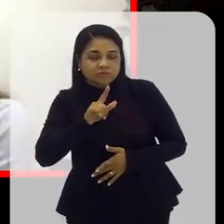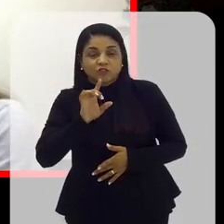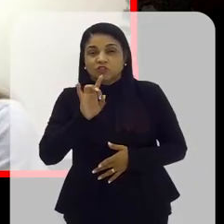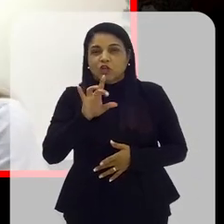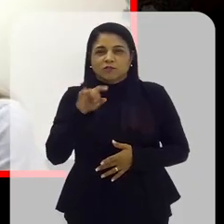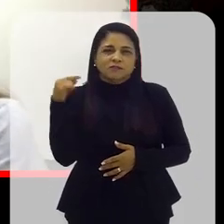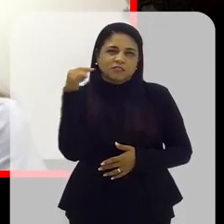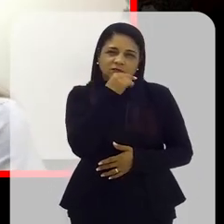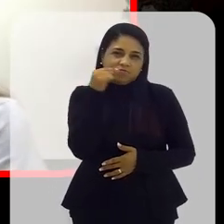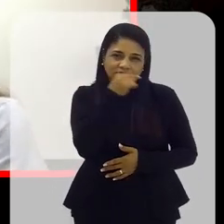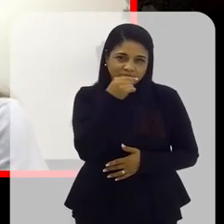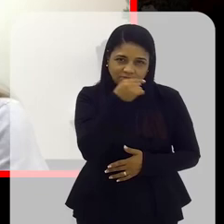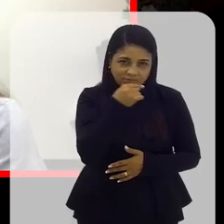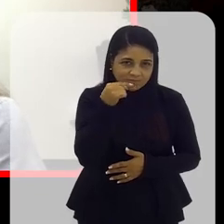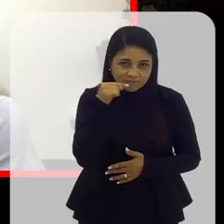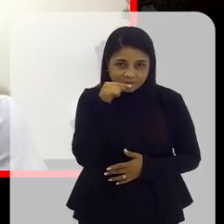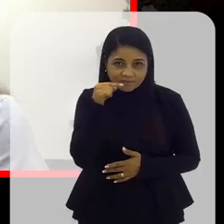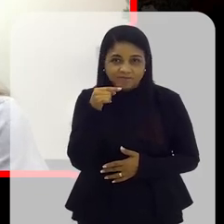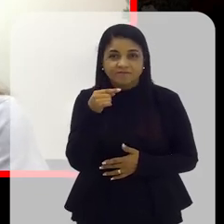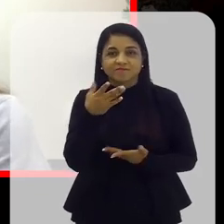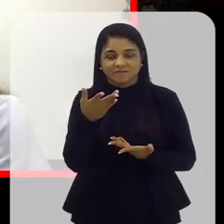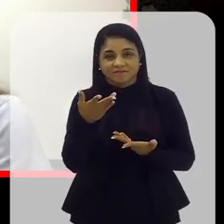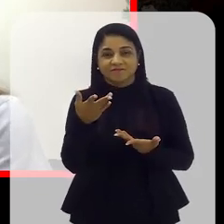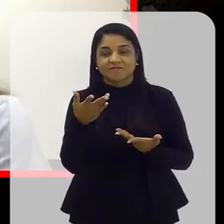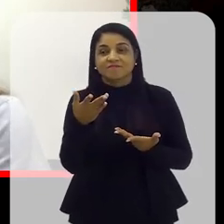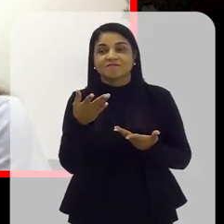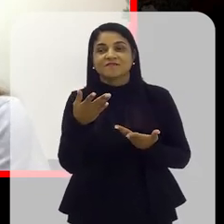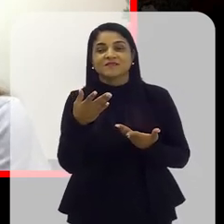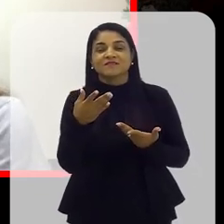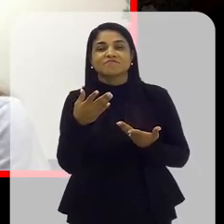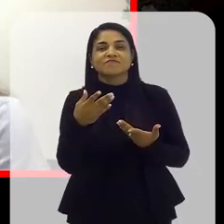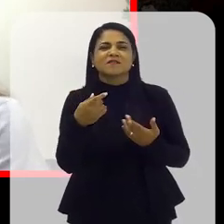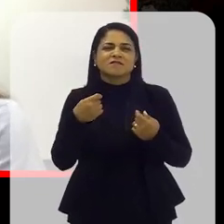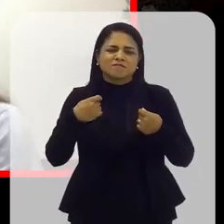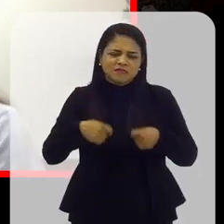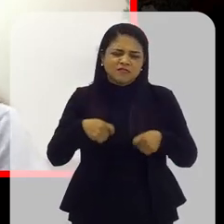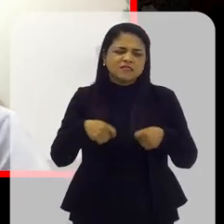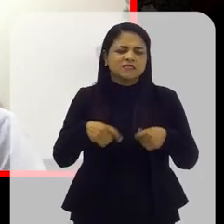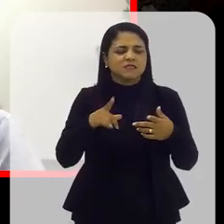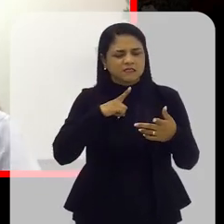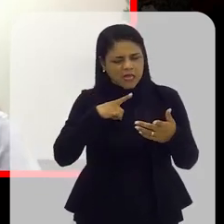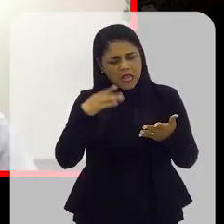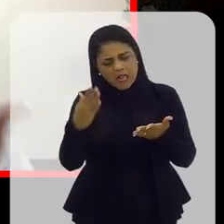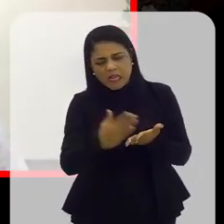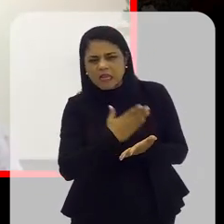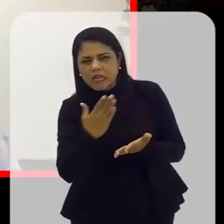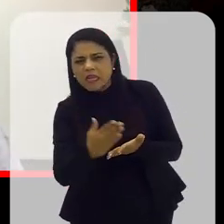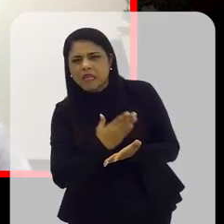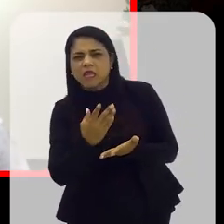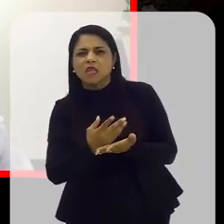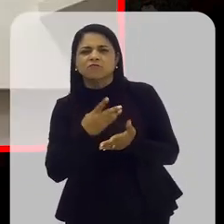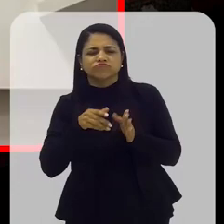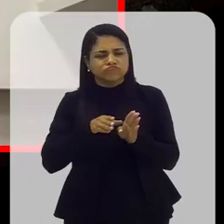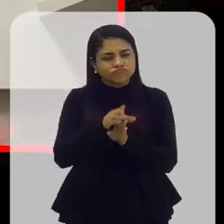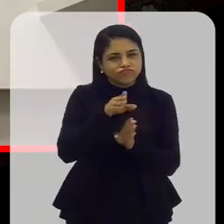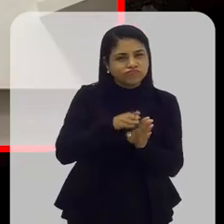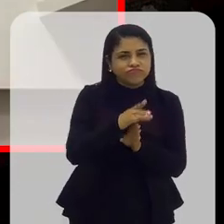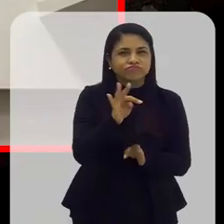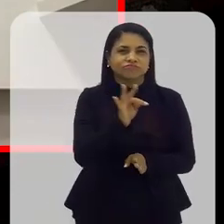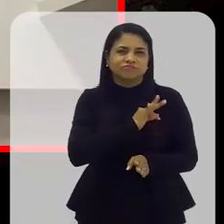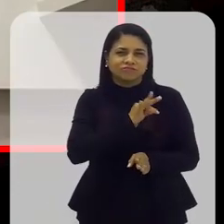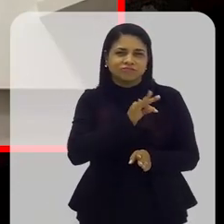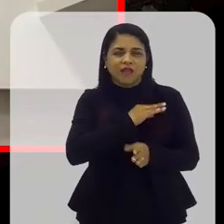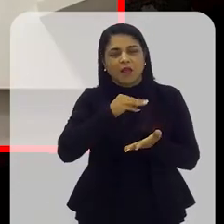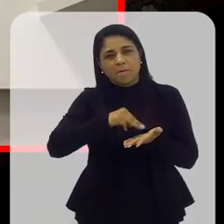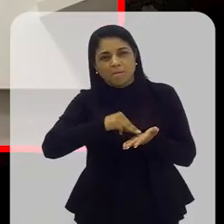todas as faces que tem de como tem que ser. E eu falo, a gente tem livros que ensinam técnicas, né?